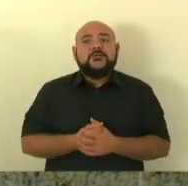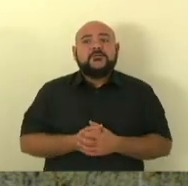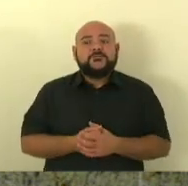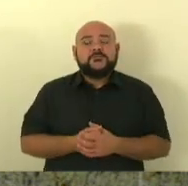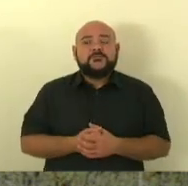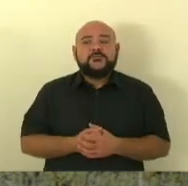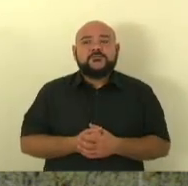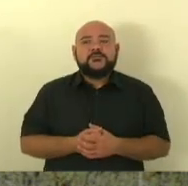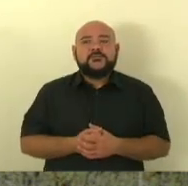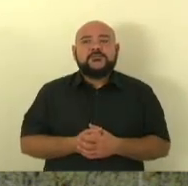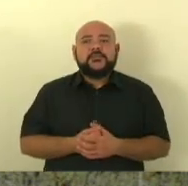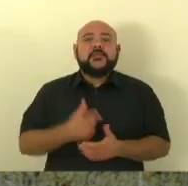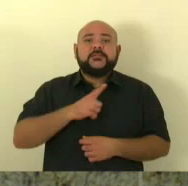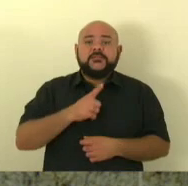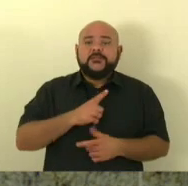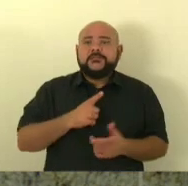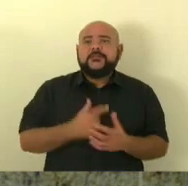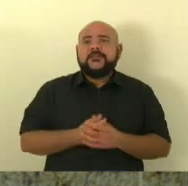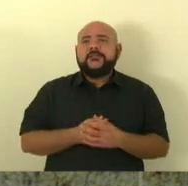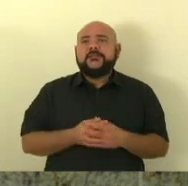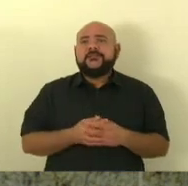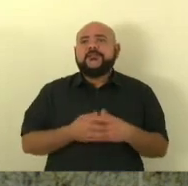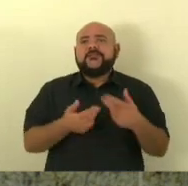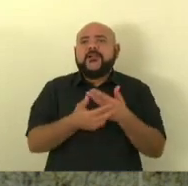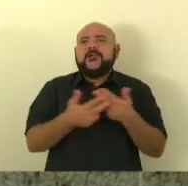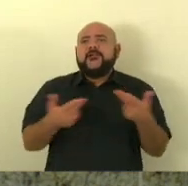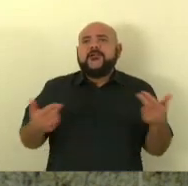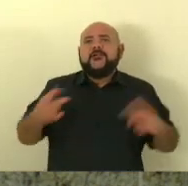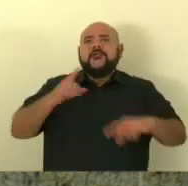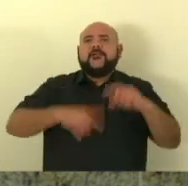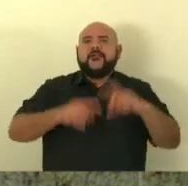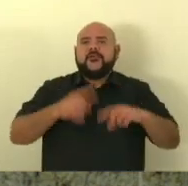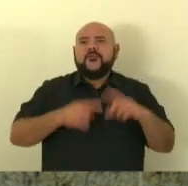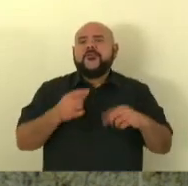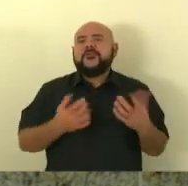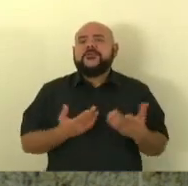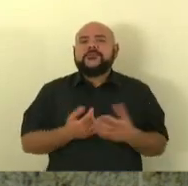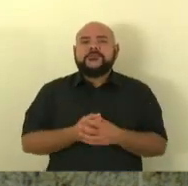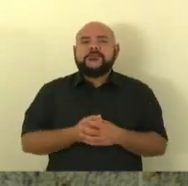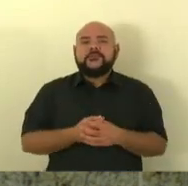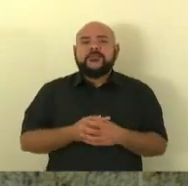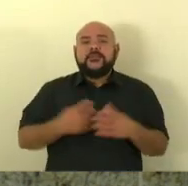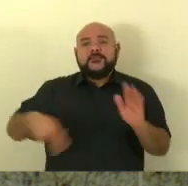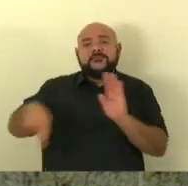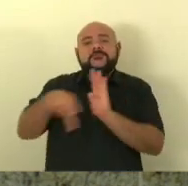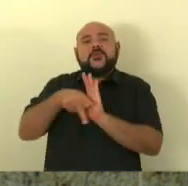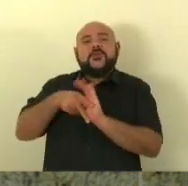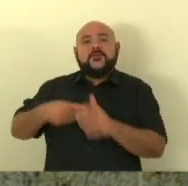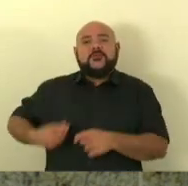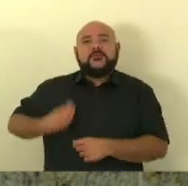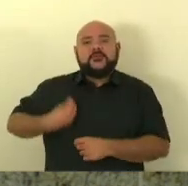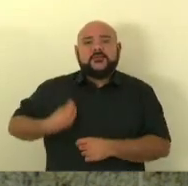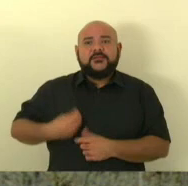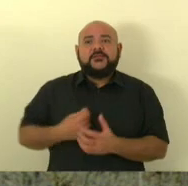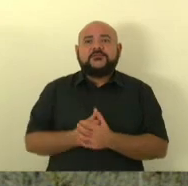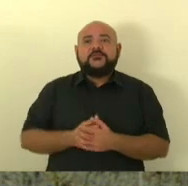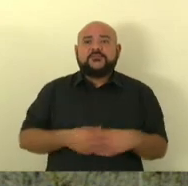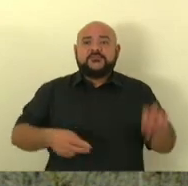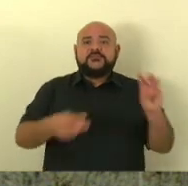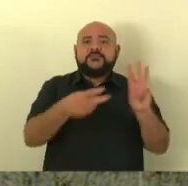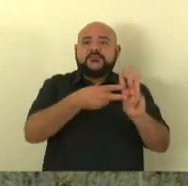consequências objetivas à vida da população tradicional